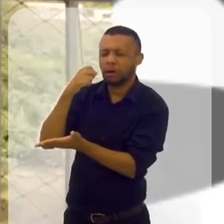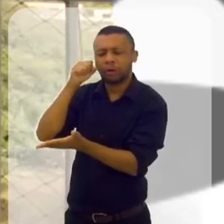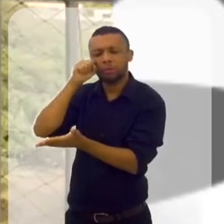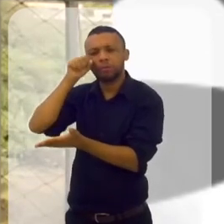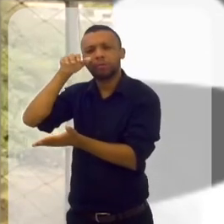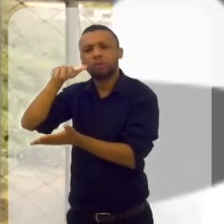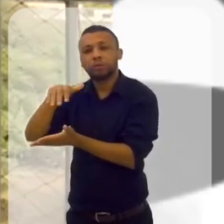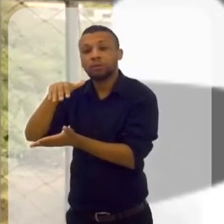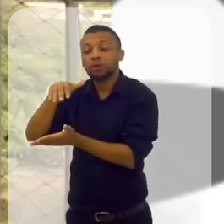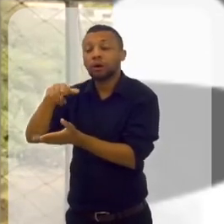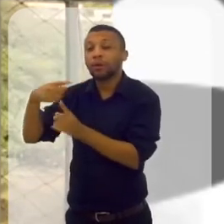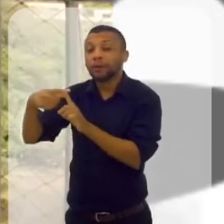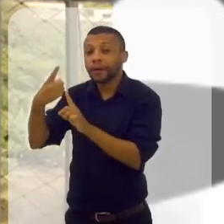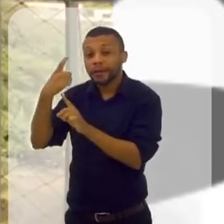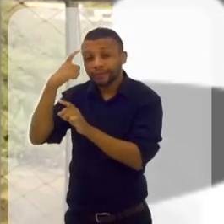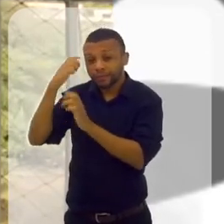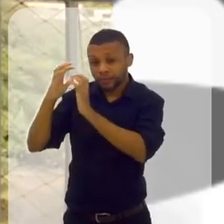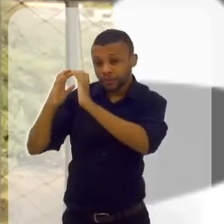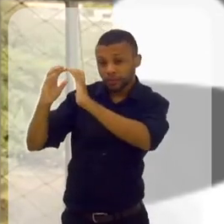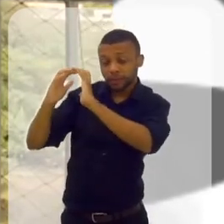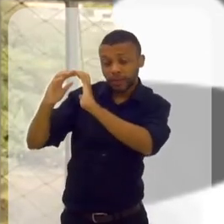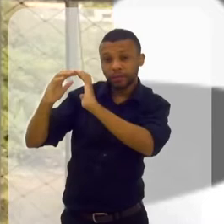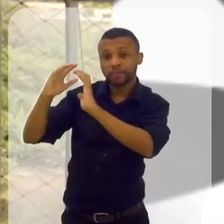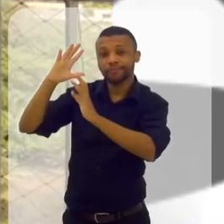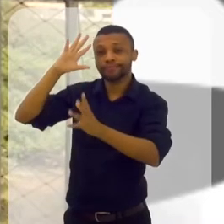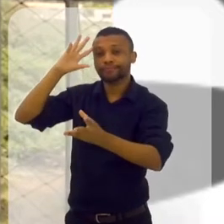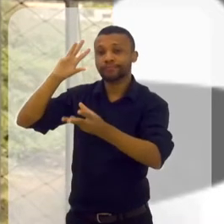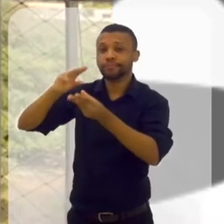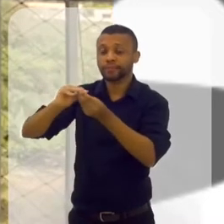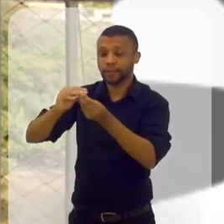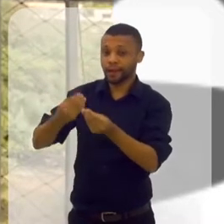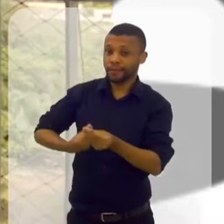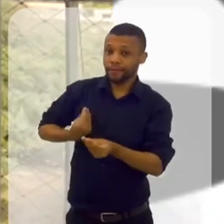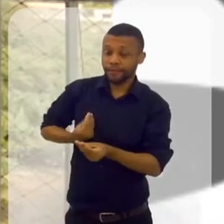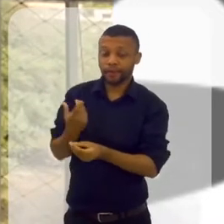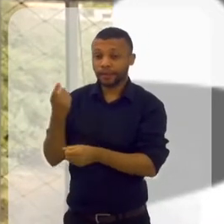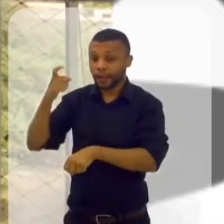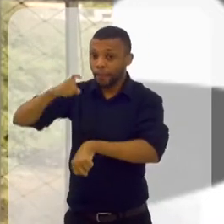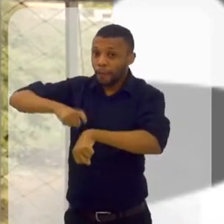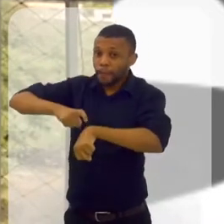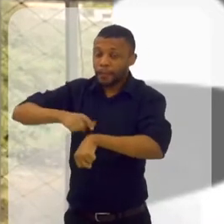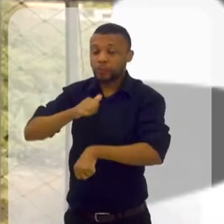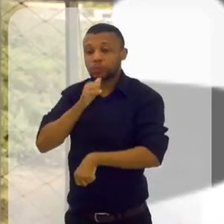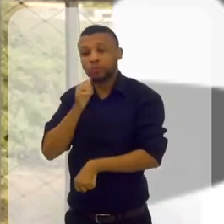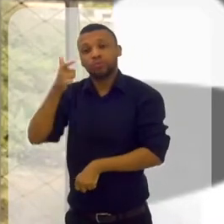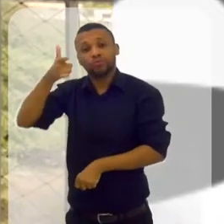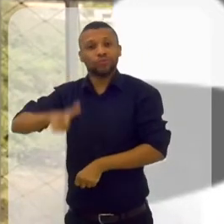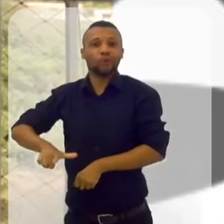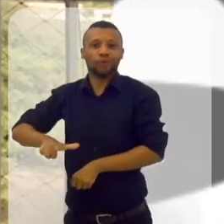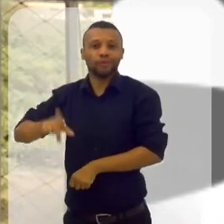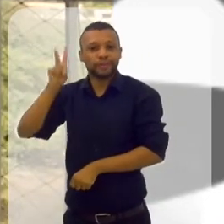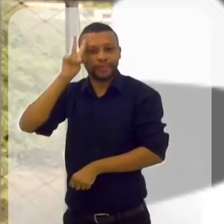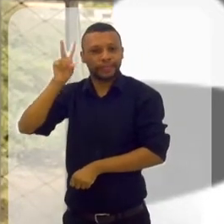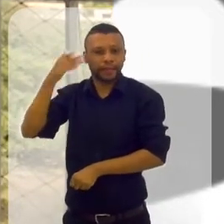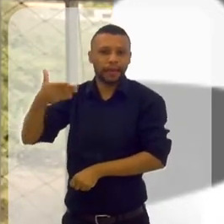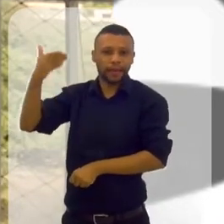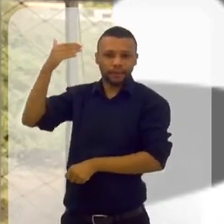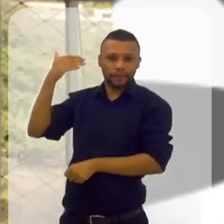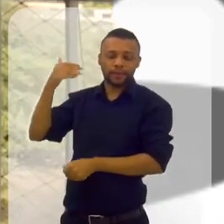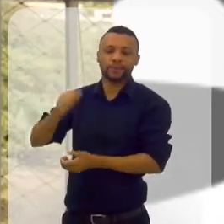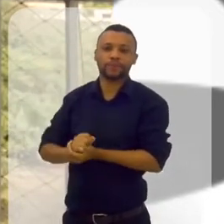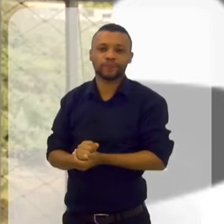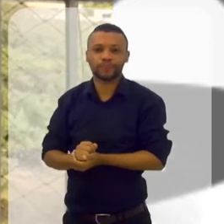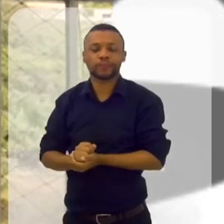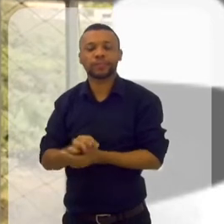sua mente você está revivendo aquele momento ali de novo. Esse é um estado hipnótico. Então, assim, o estado hipnótico, a gente tem entre a